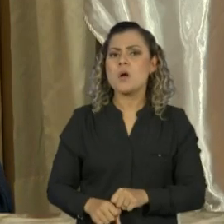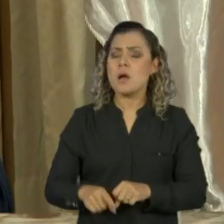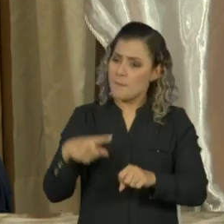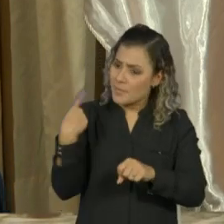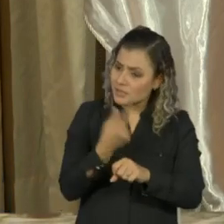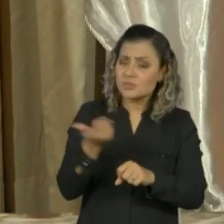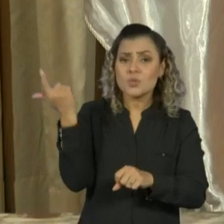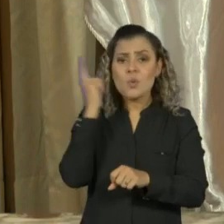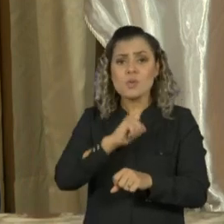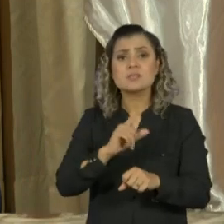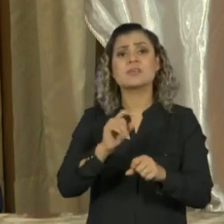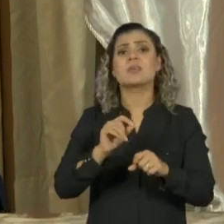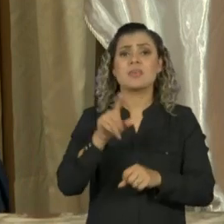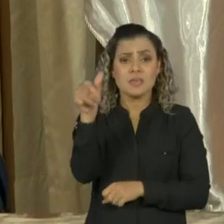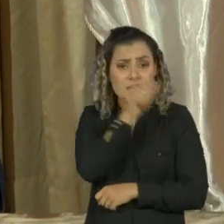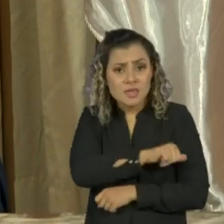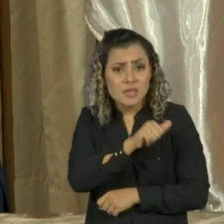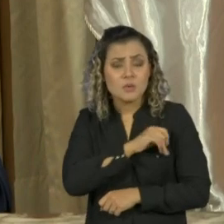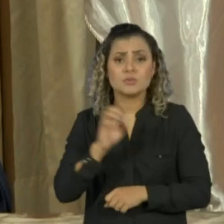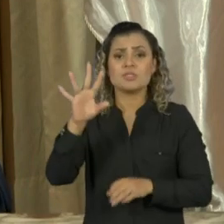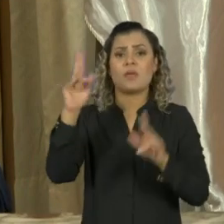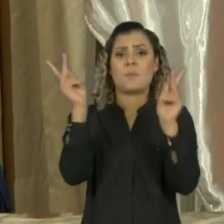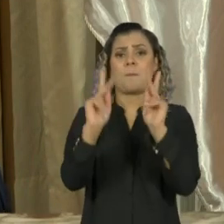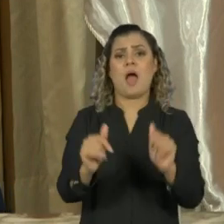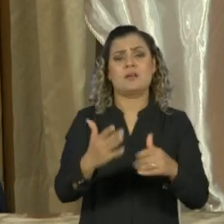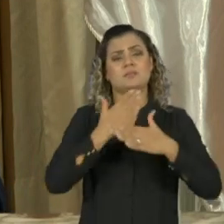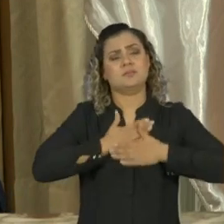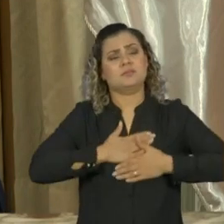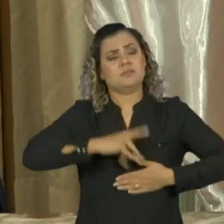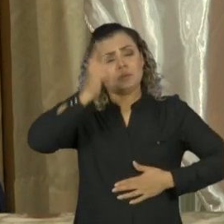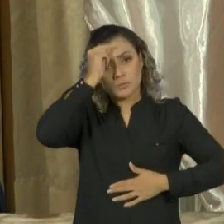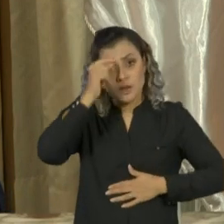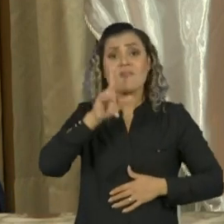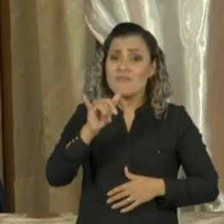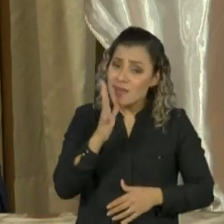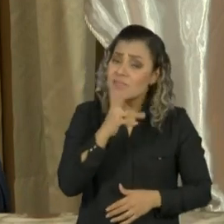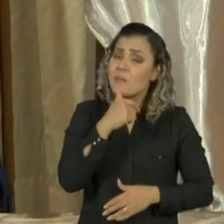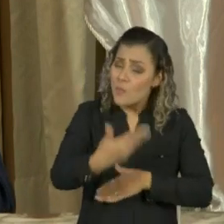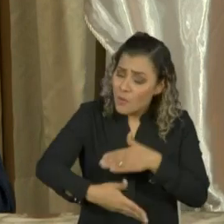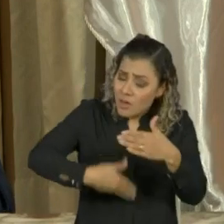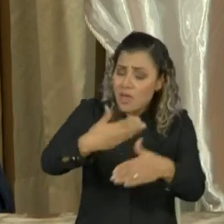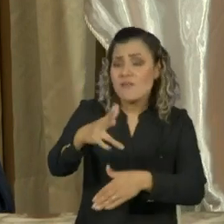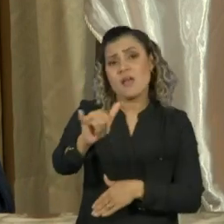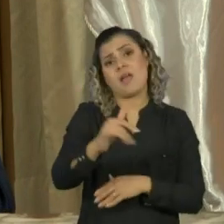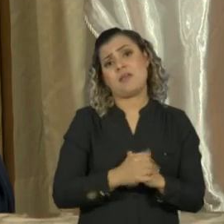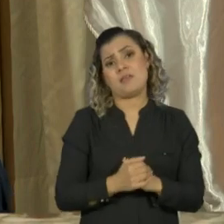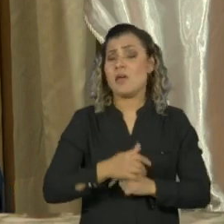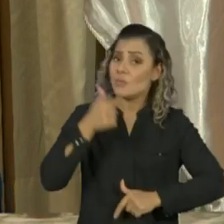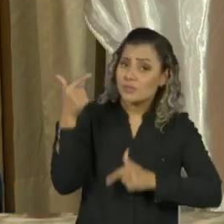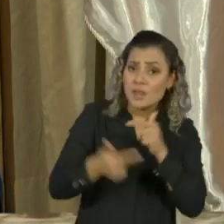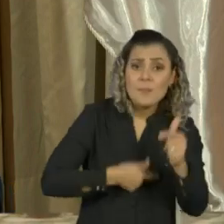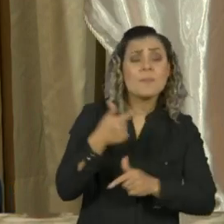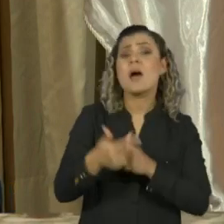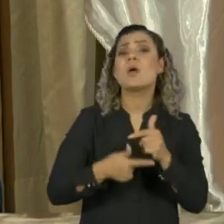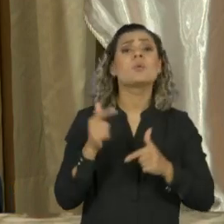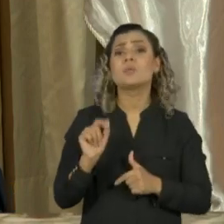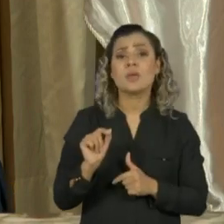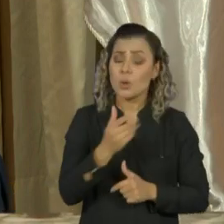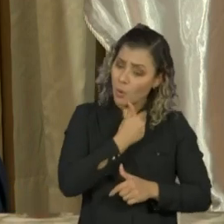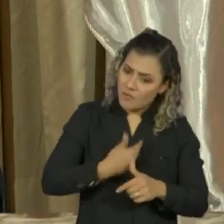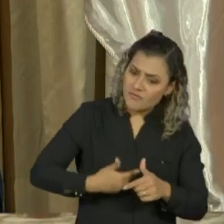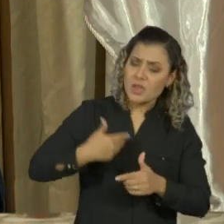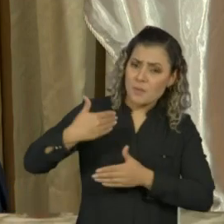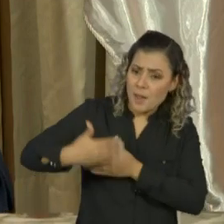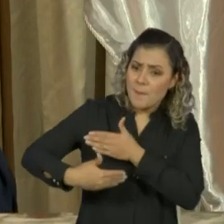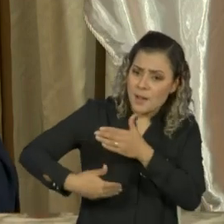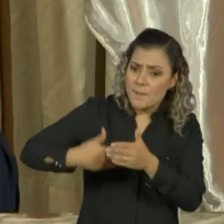devolver ao Rio de Janeiro a paz que ele merece, isso vai levar tempo. É o trabalho de governos